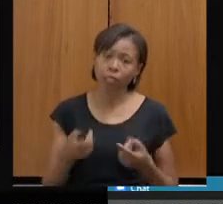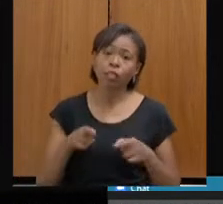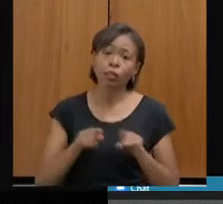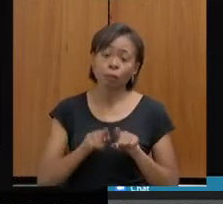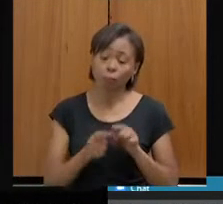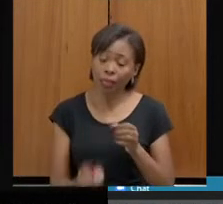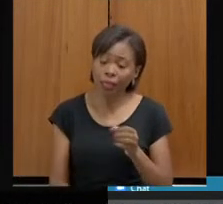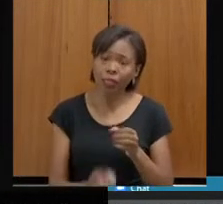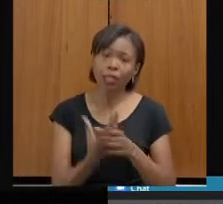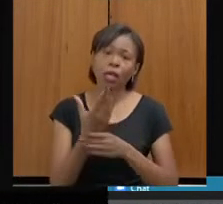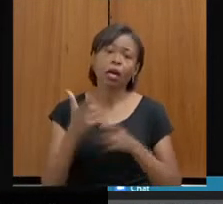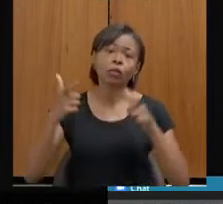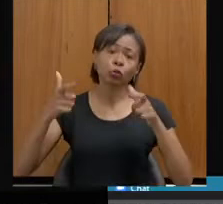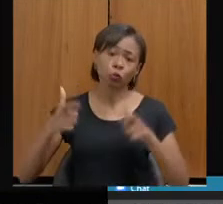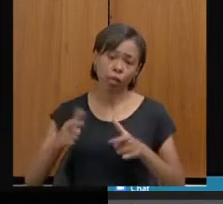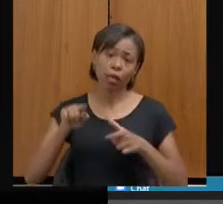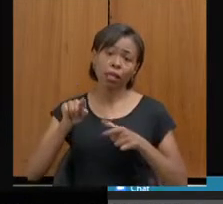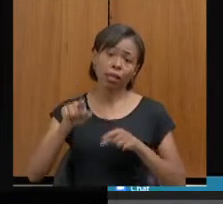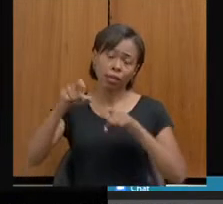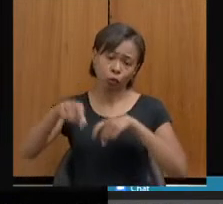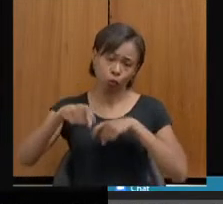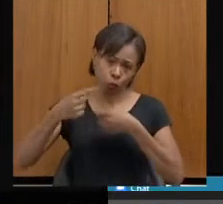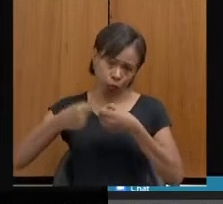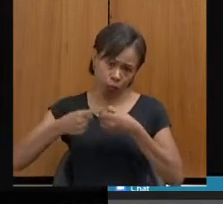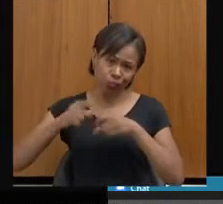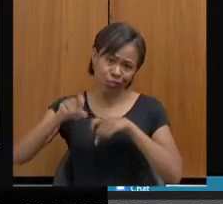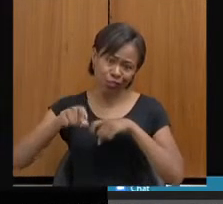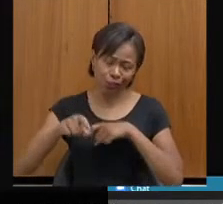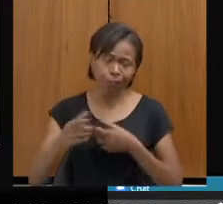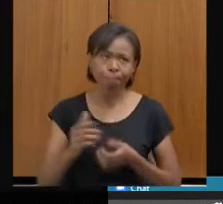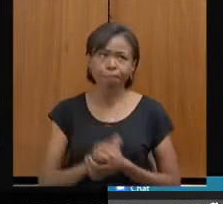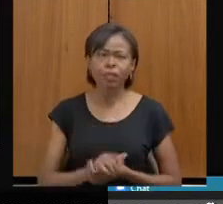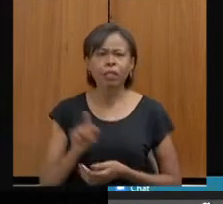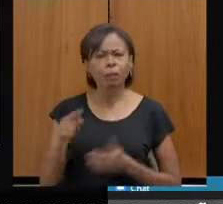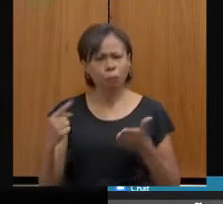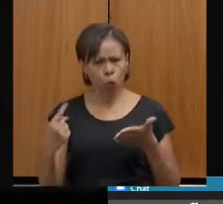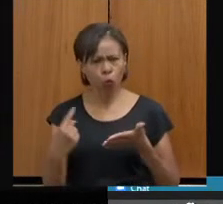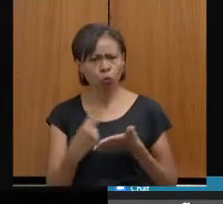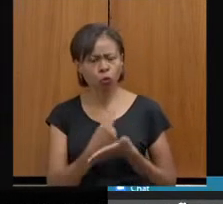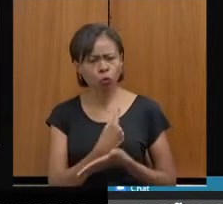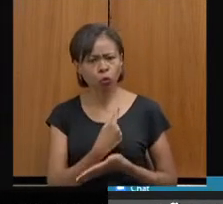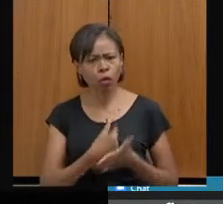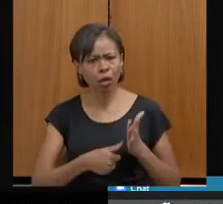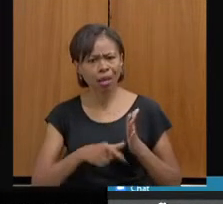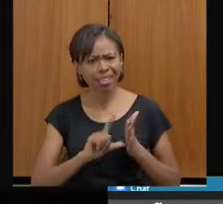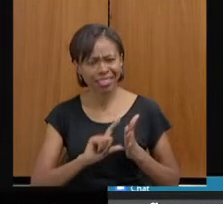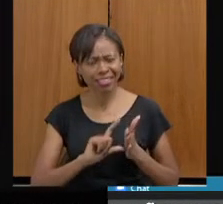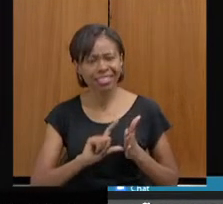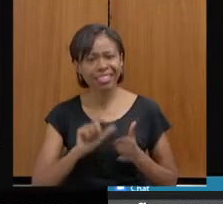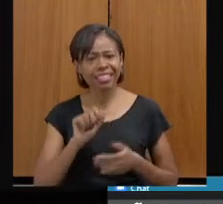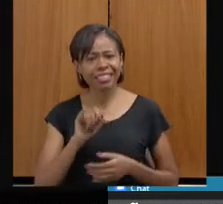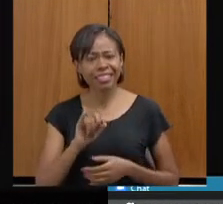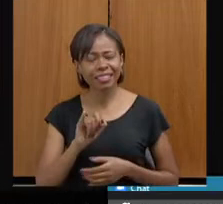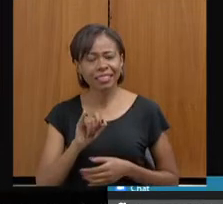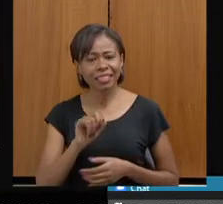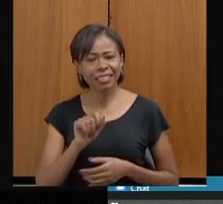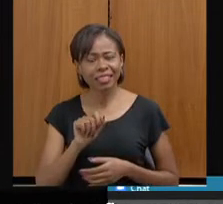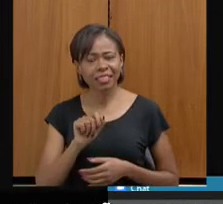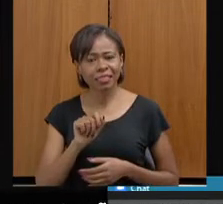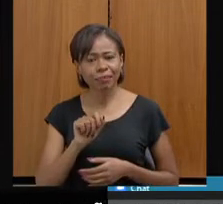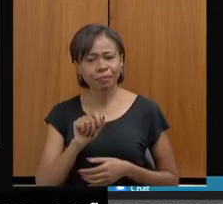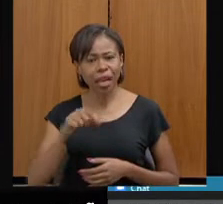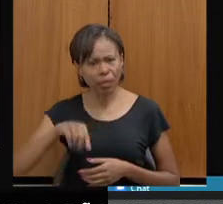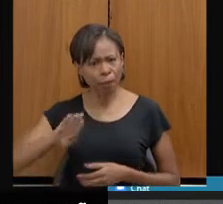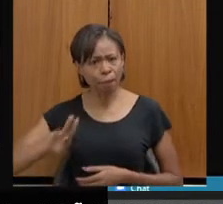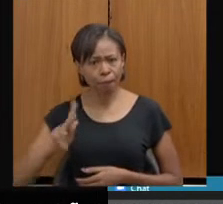ter essa possibilidade no interior. A senhora perguntou se a gente tem isso, eu entendi a sua pergunta, aqui a nível